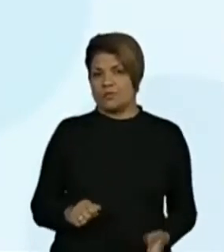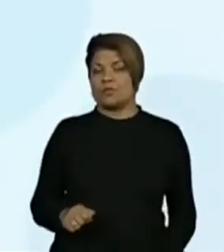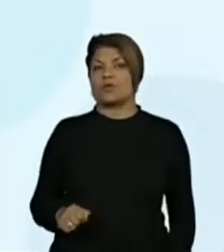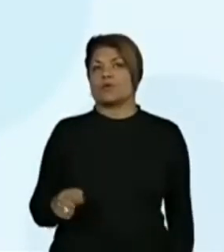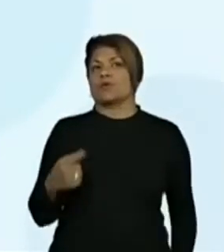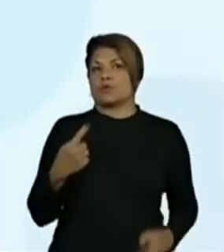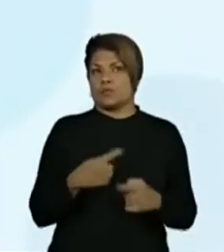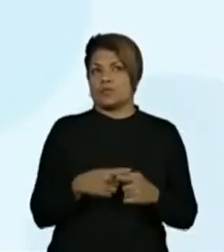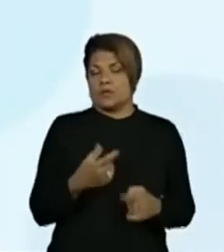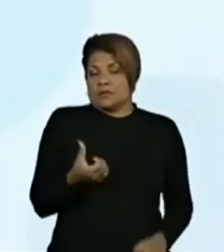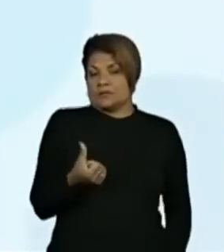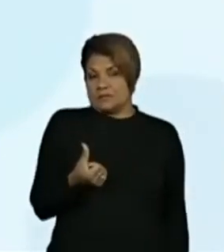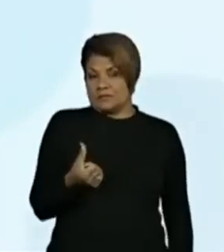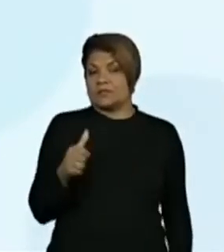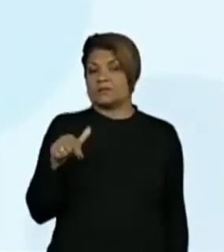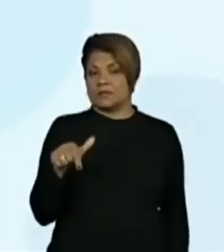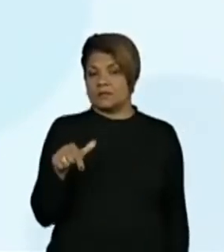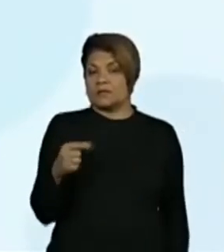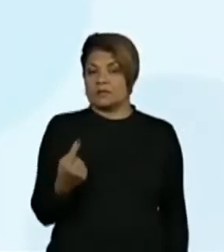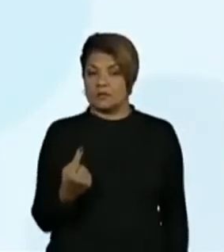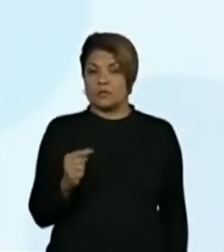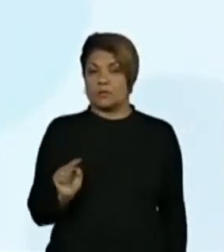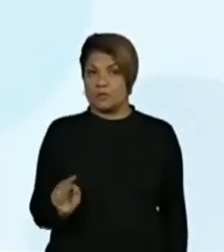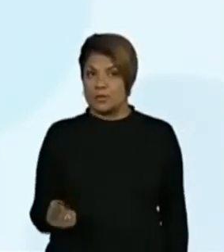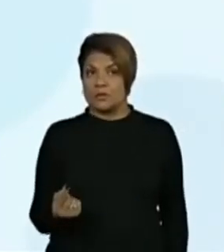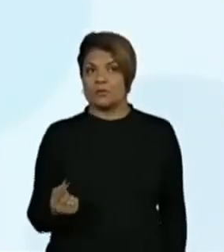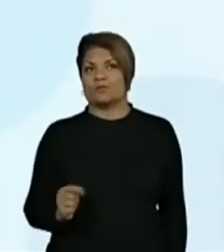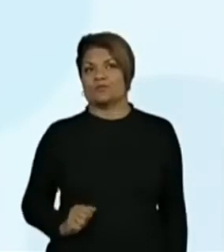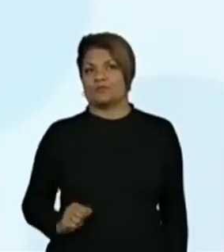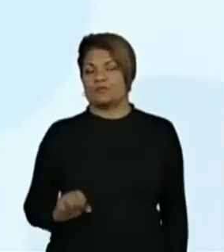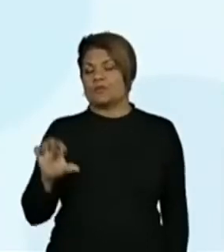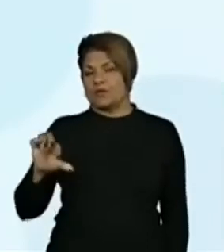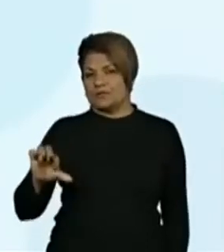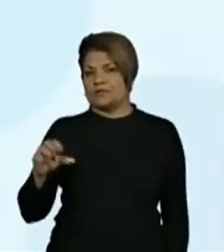milhar, é o 671.000, não é?